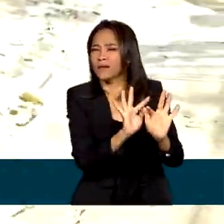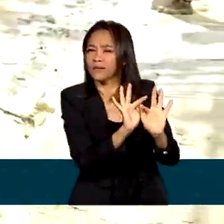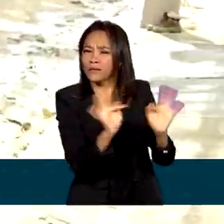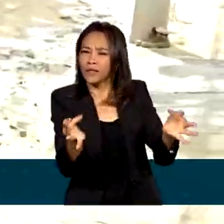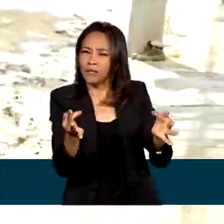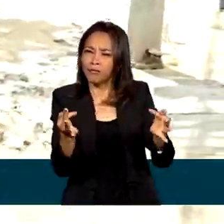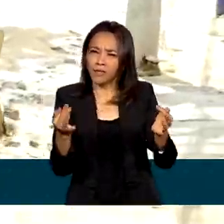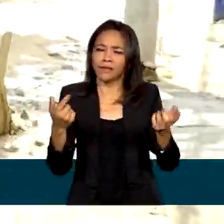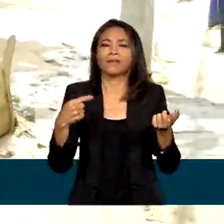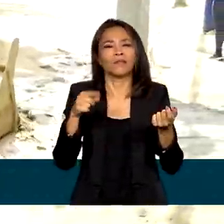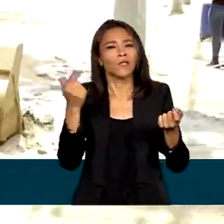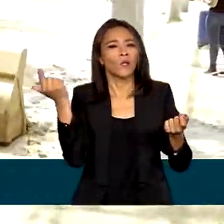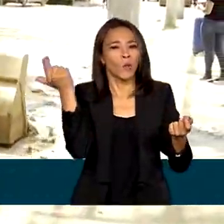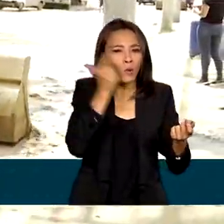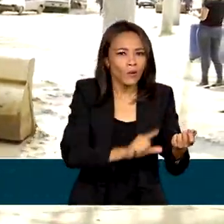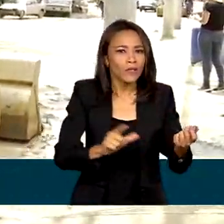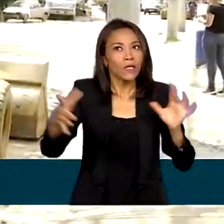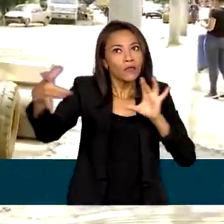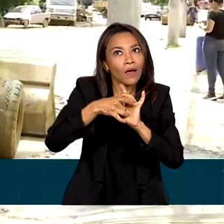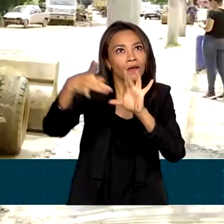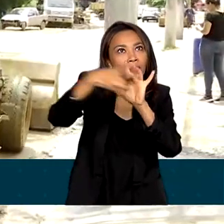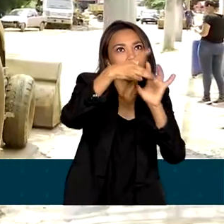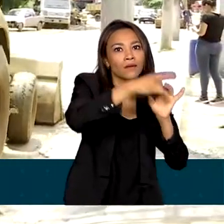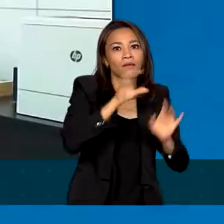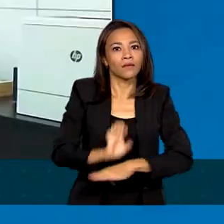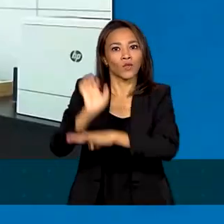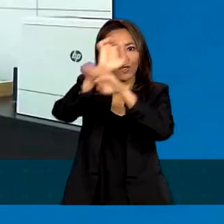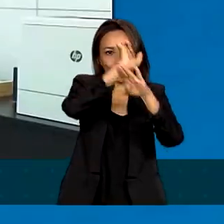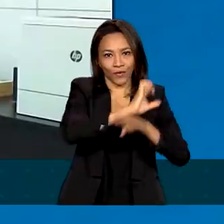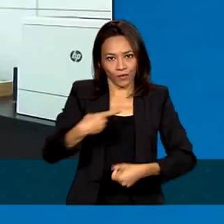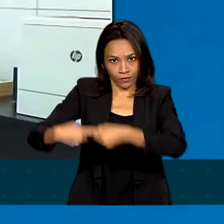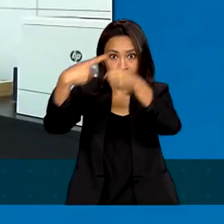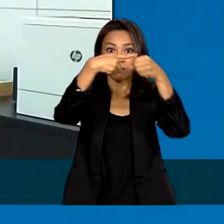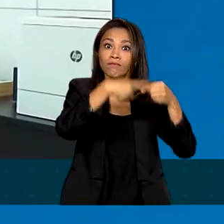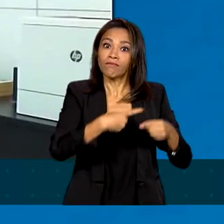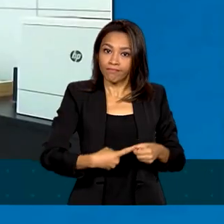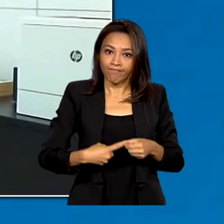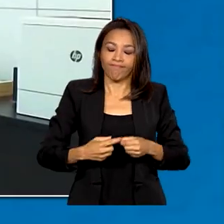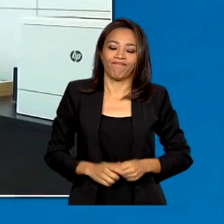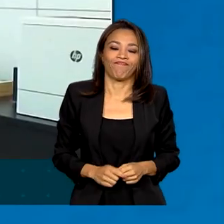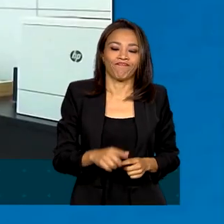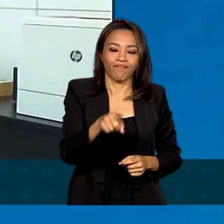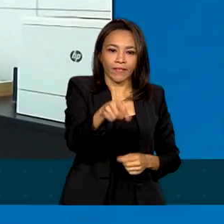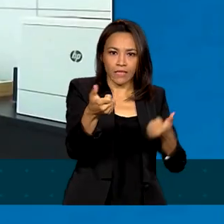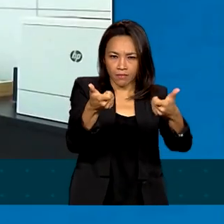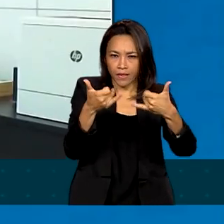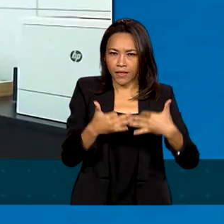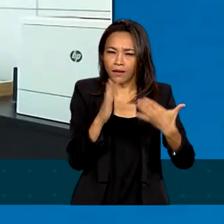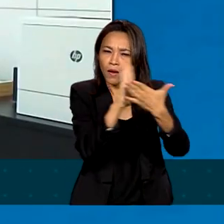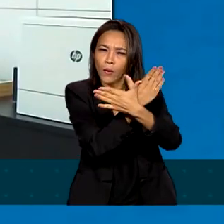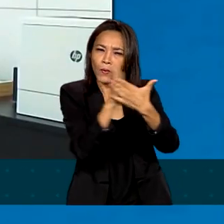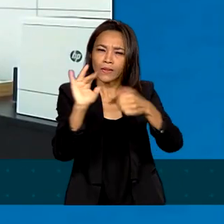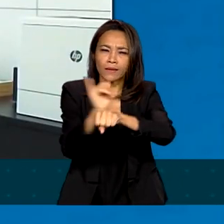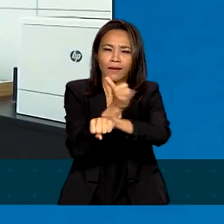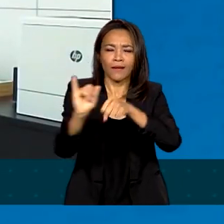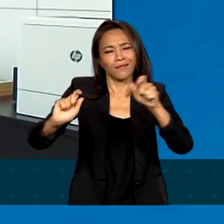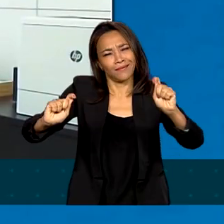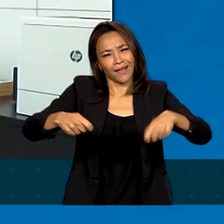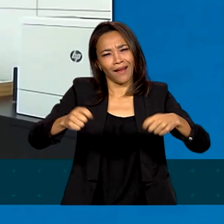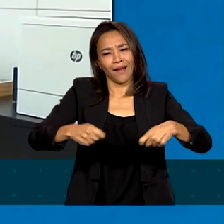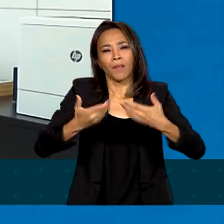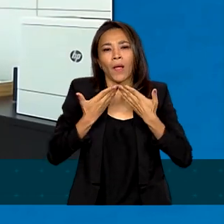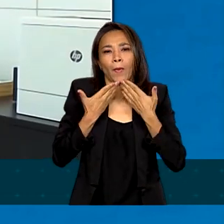eficazes e integradas com os estados e municípios. Algumas medidas podem ser feitas para se aprimorar a